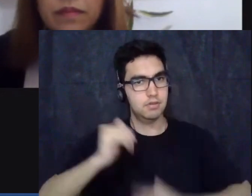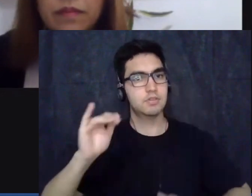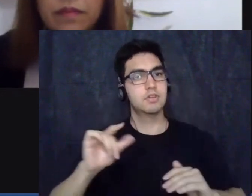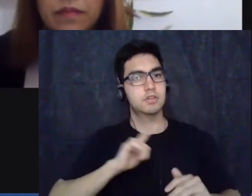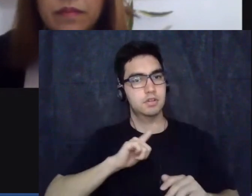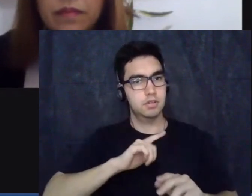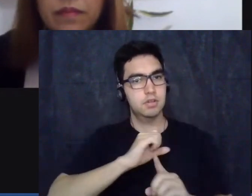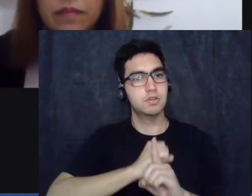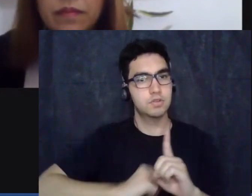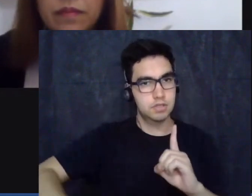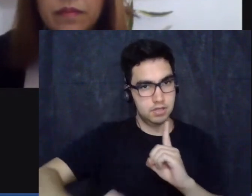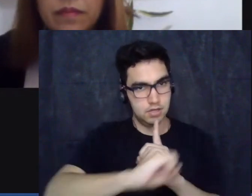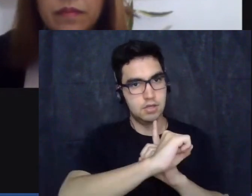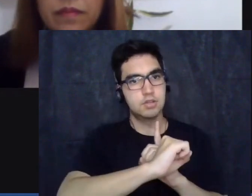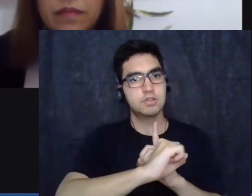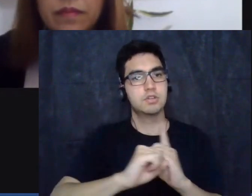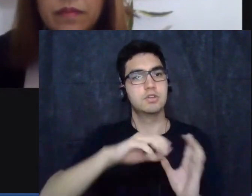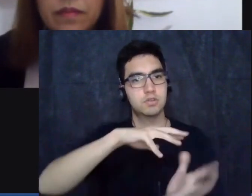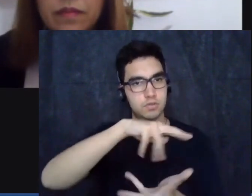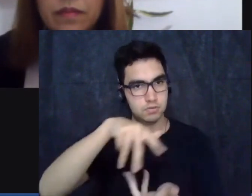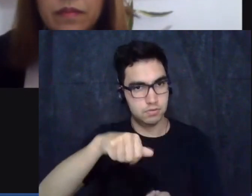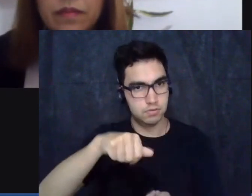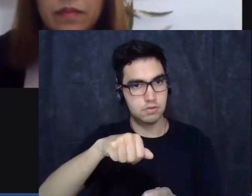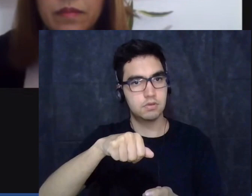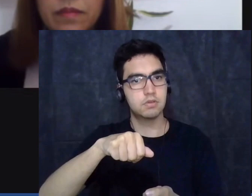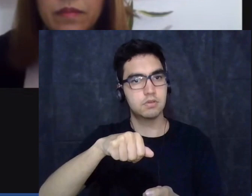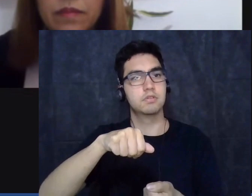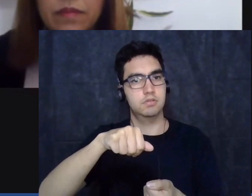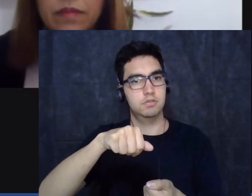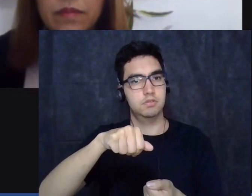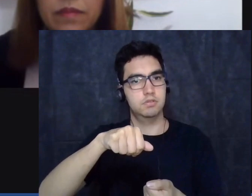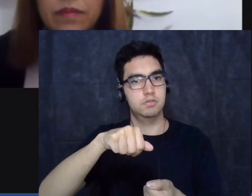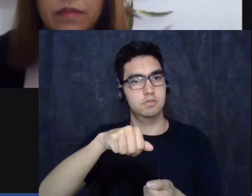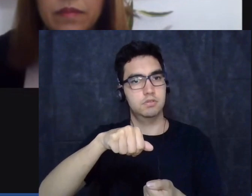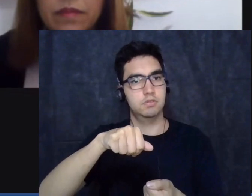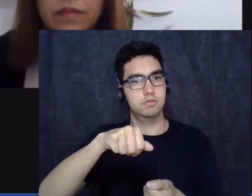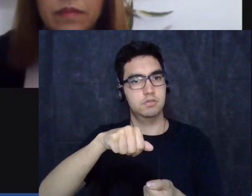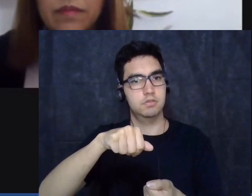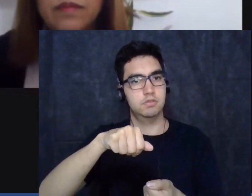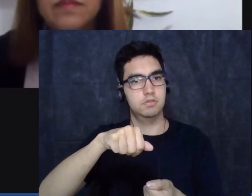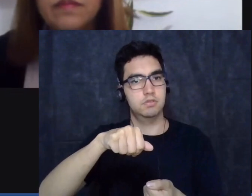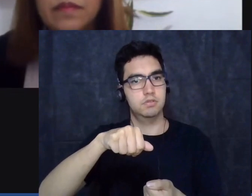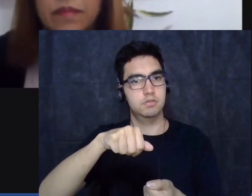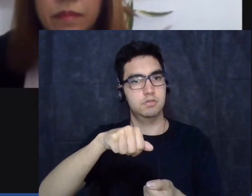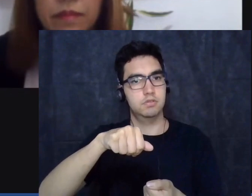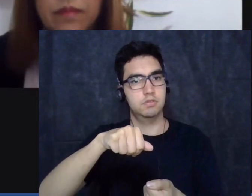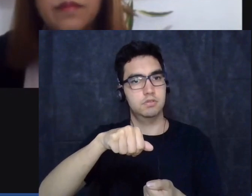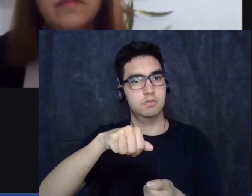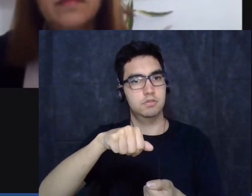mundial que ela não é só machista ela é homofóbica também